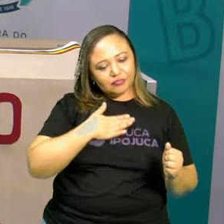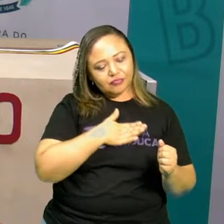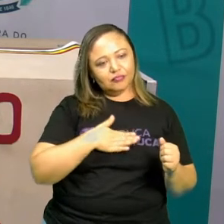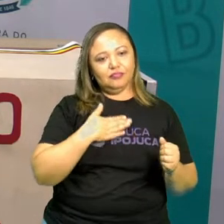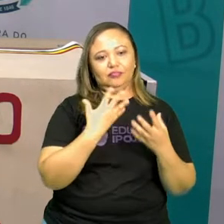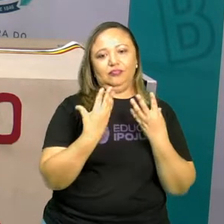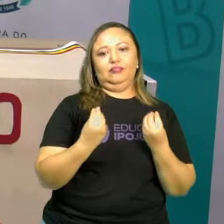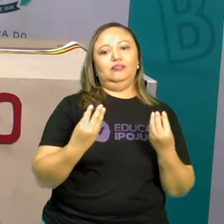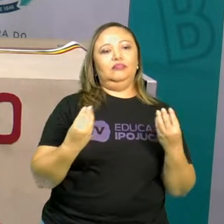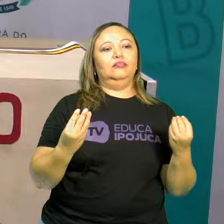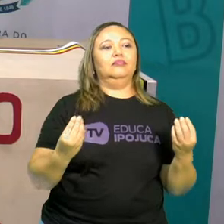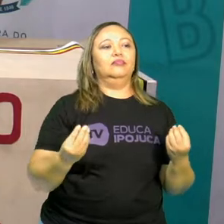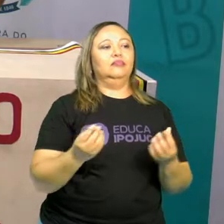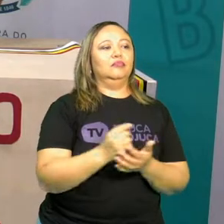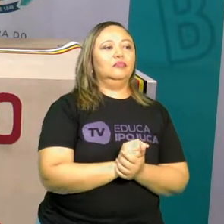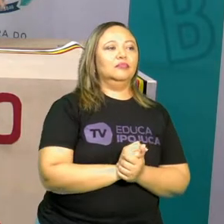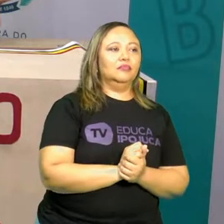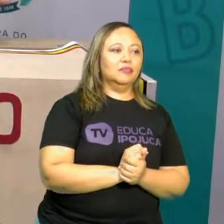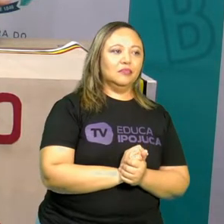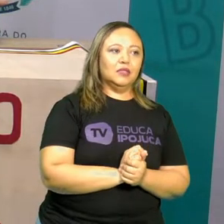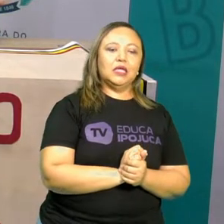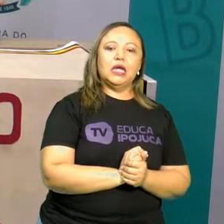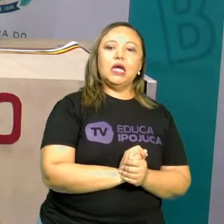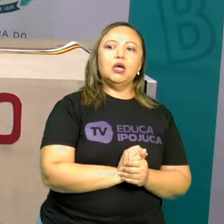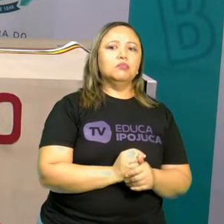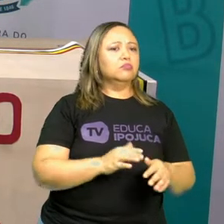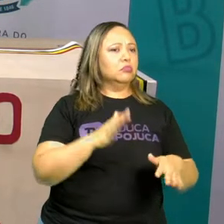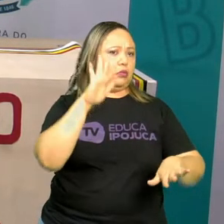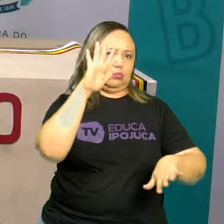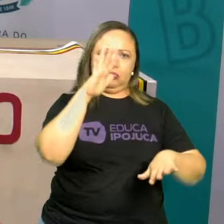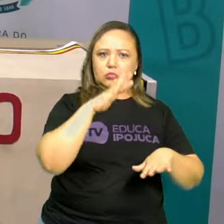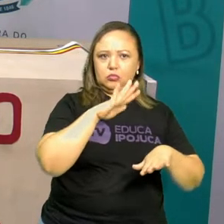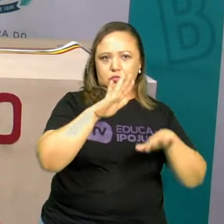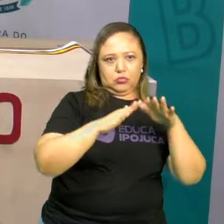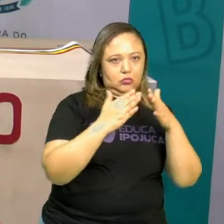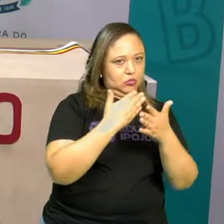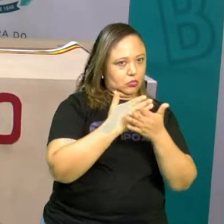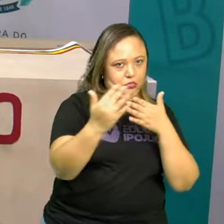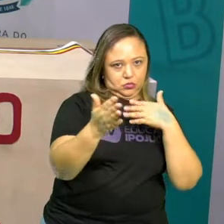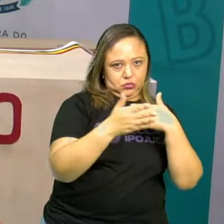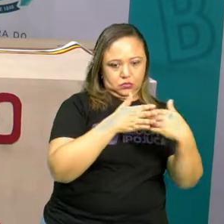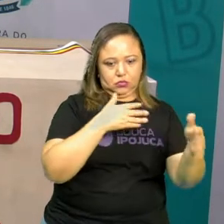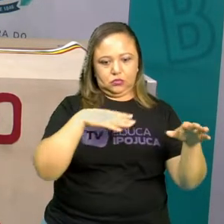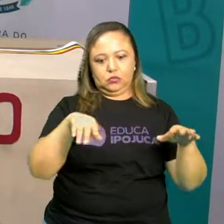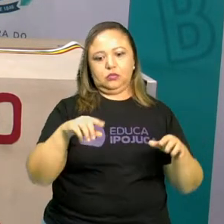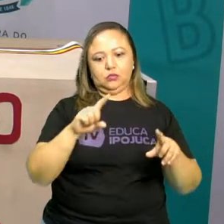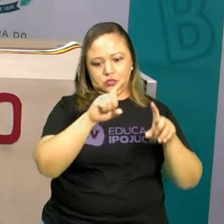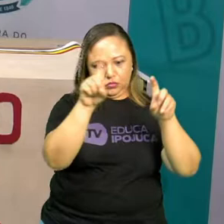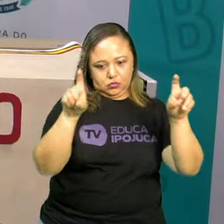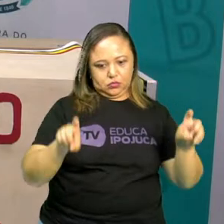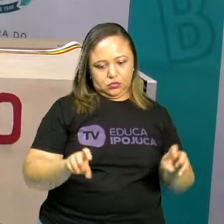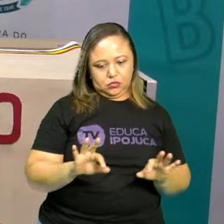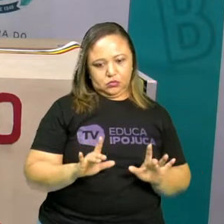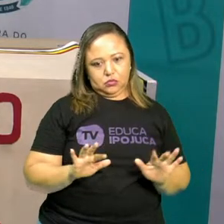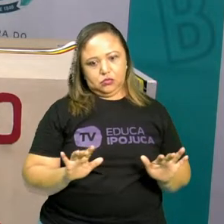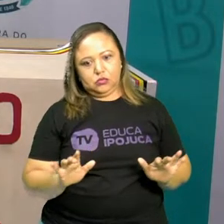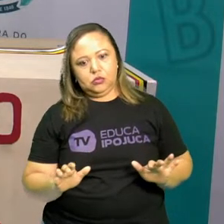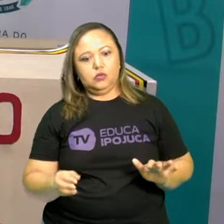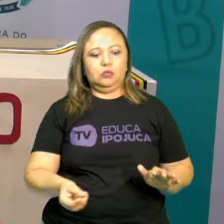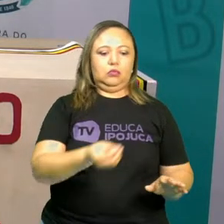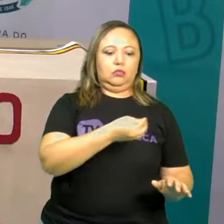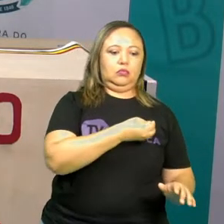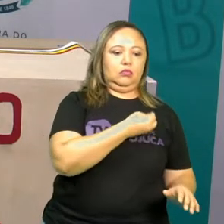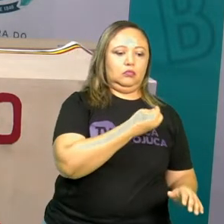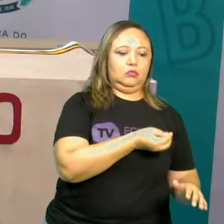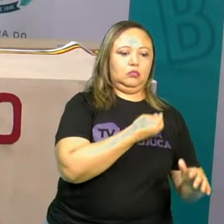Independente de ser remota, como a gente viu, de ser presencial,